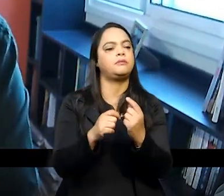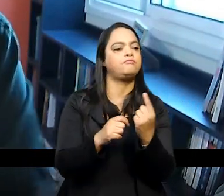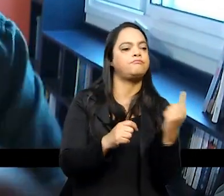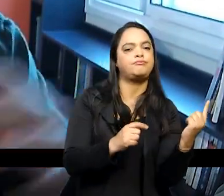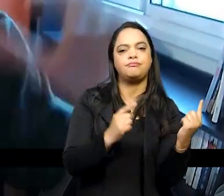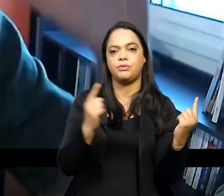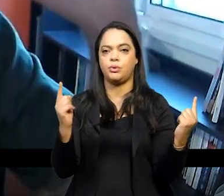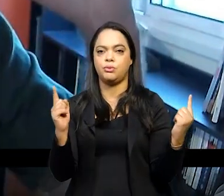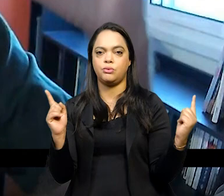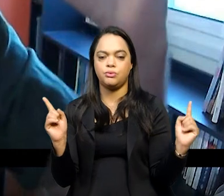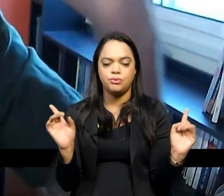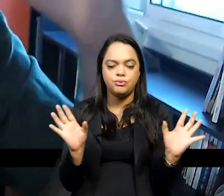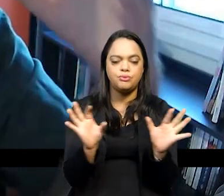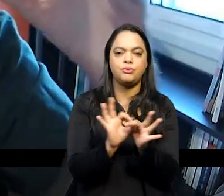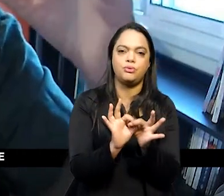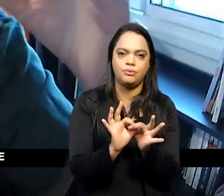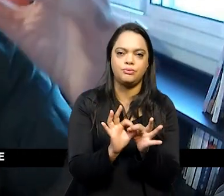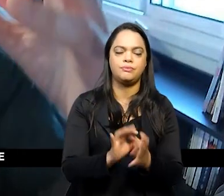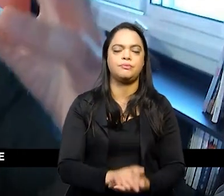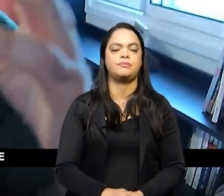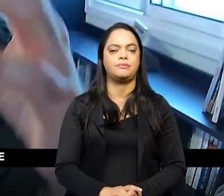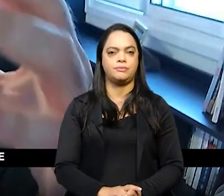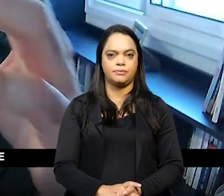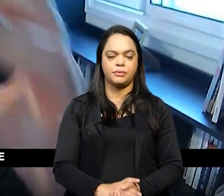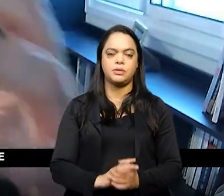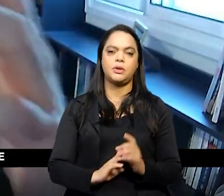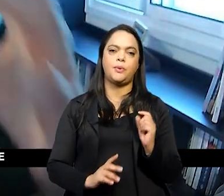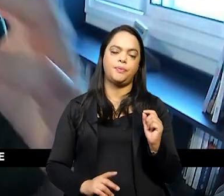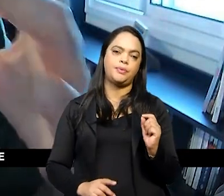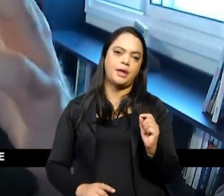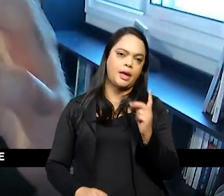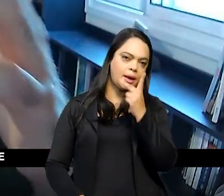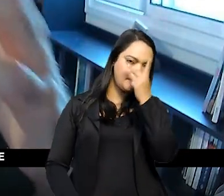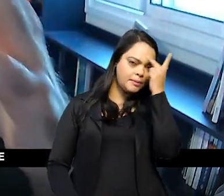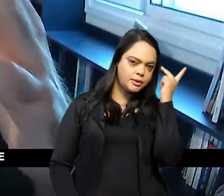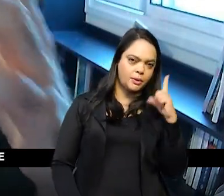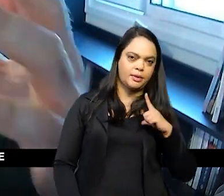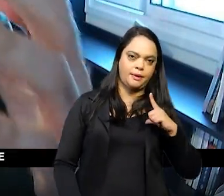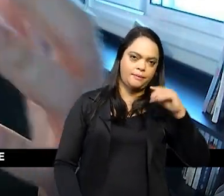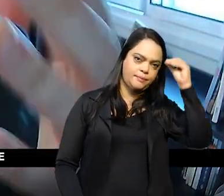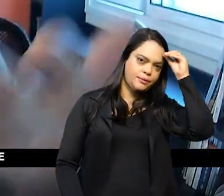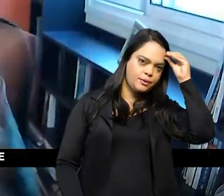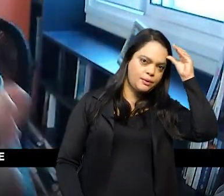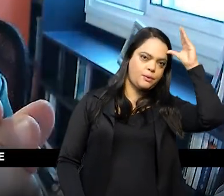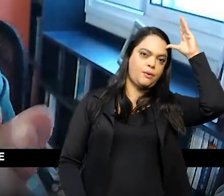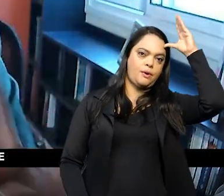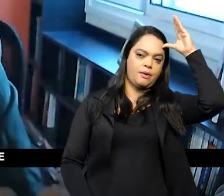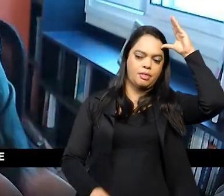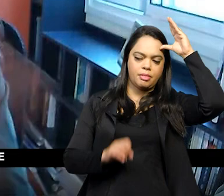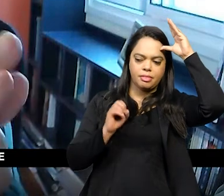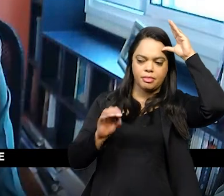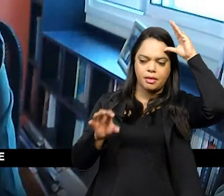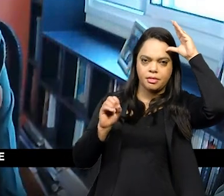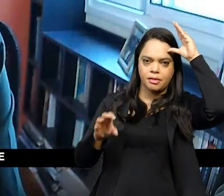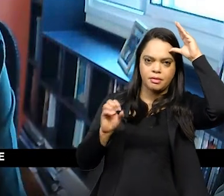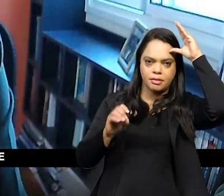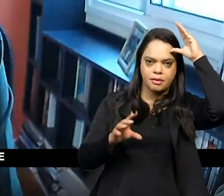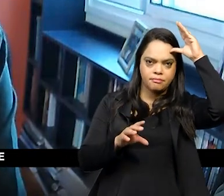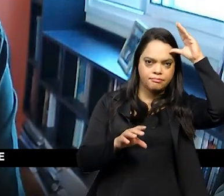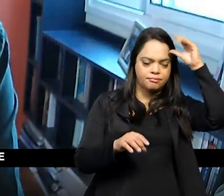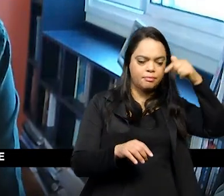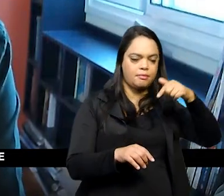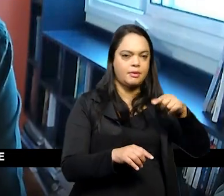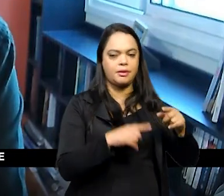então o produtor do conhecimento e o interventor o transformador da